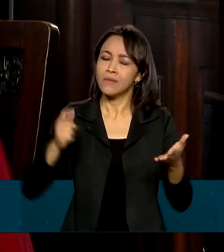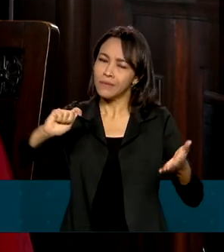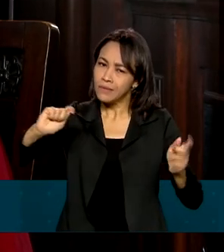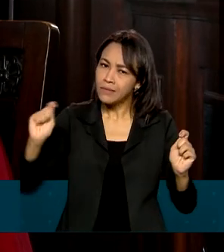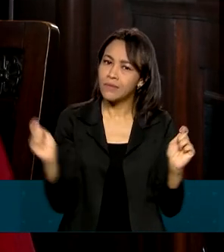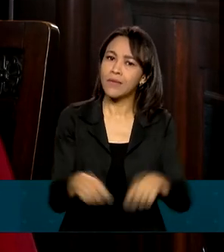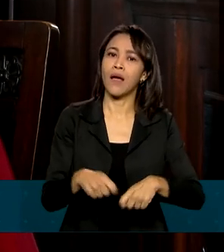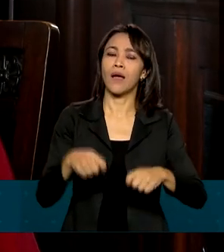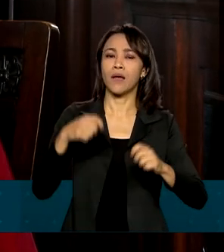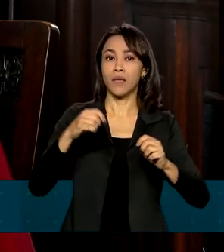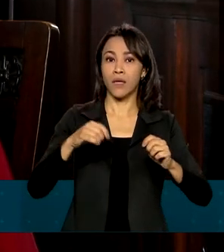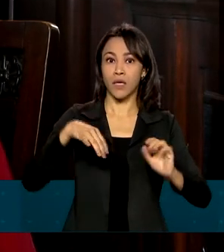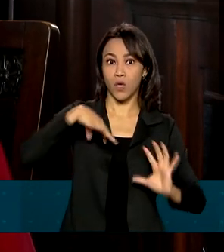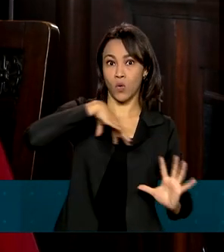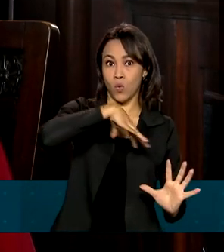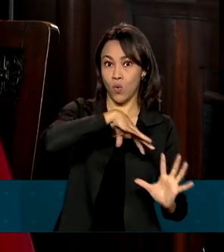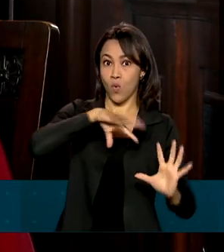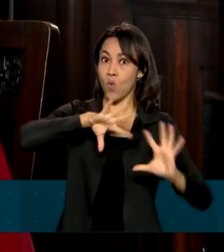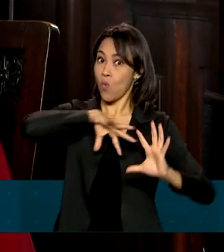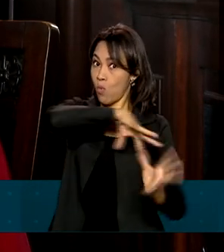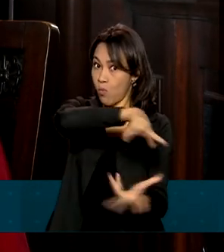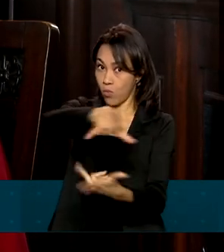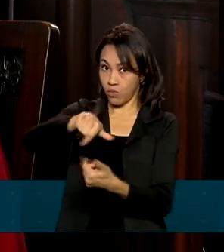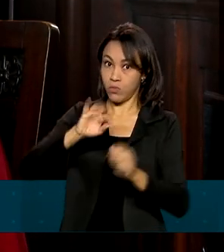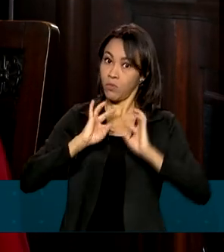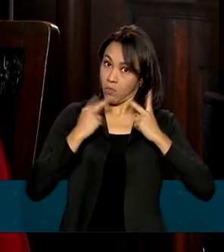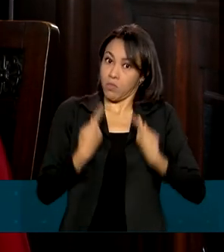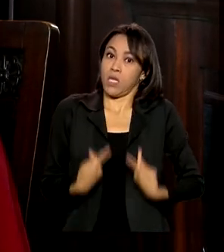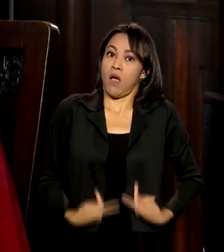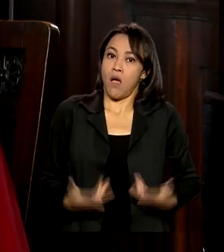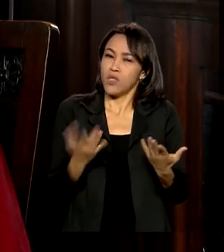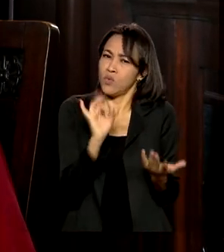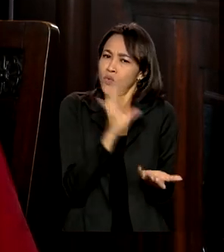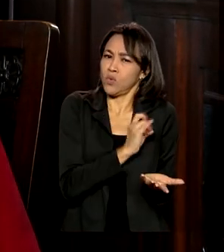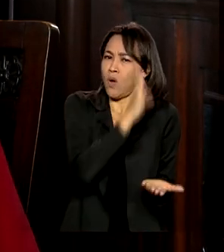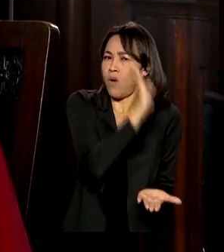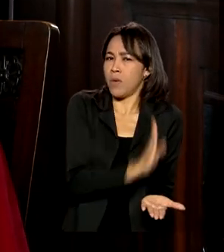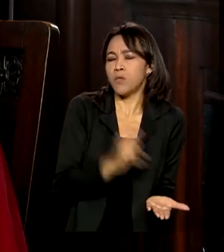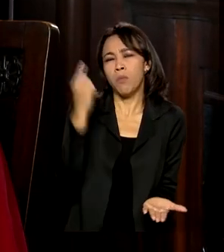com que a humanidade, não só o Brasil, pense em um projeto de futuro.